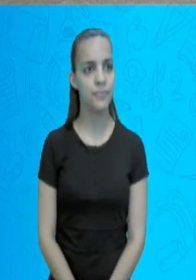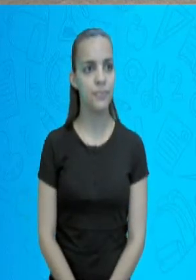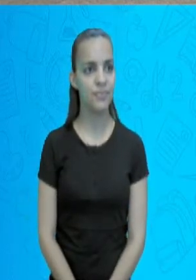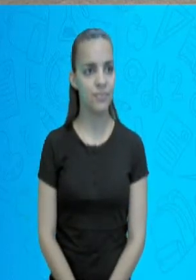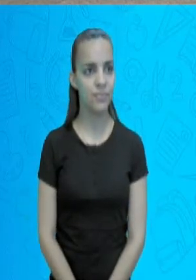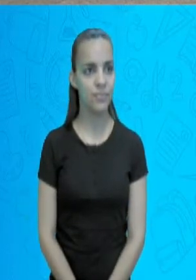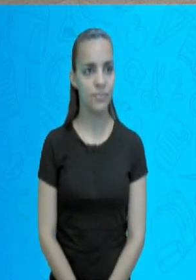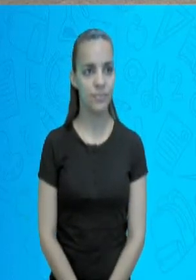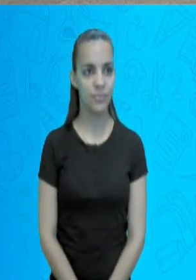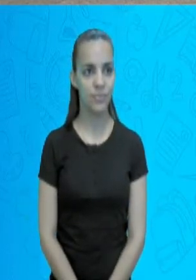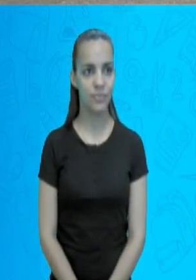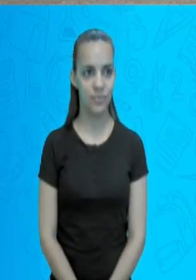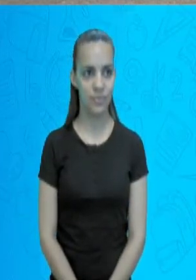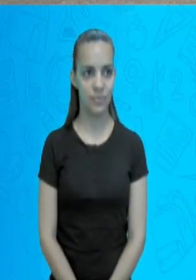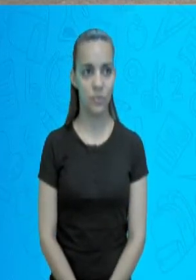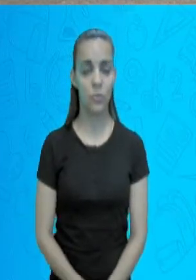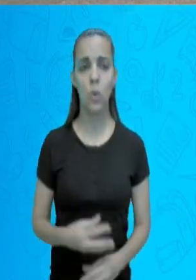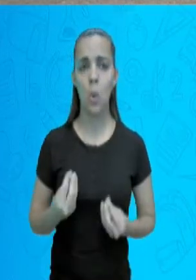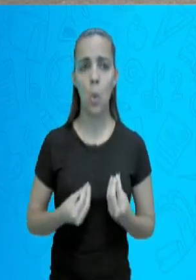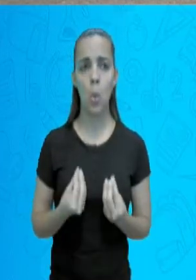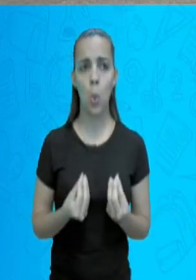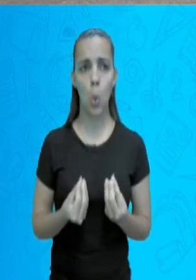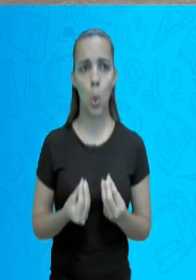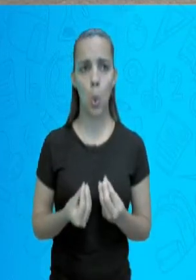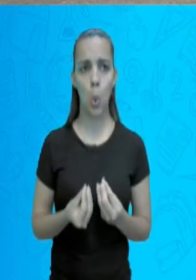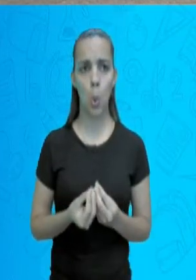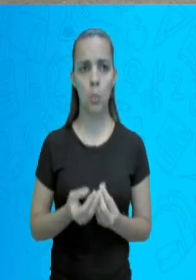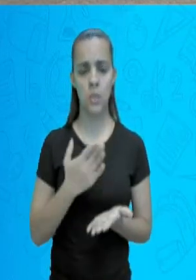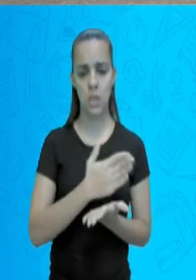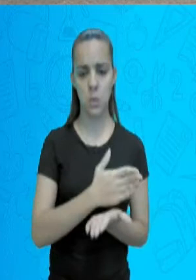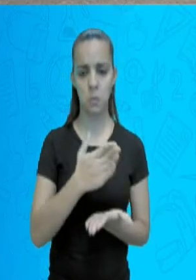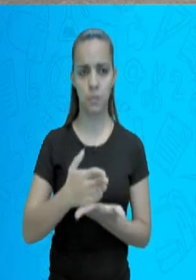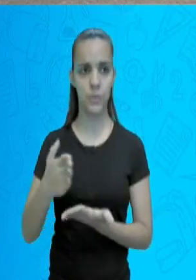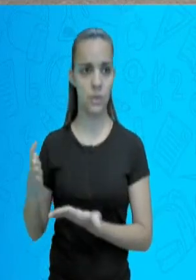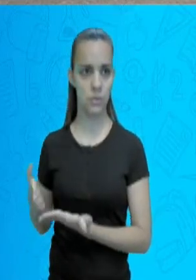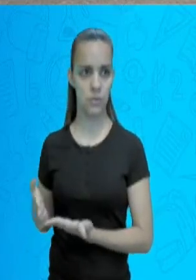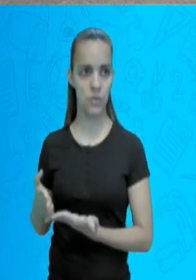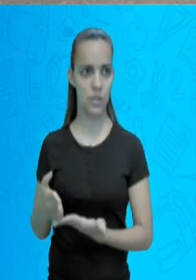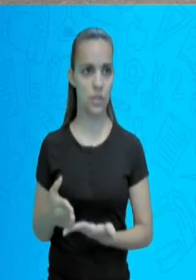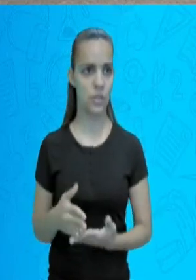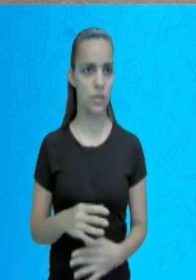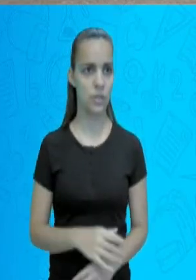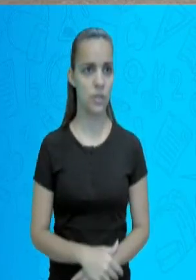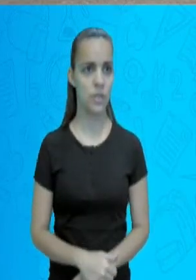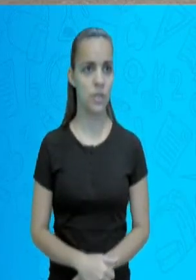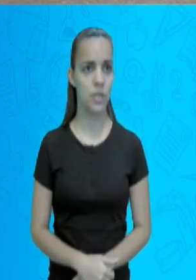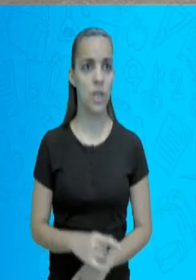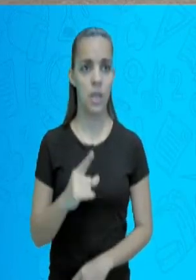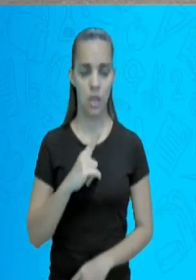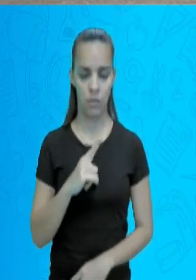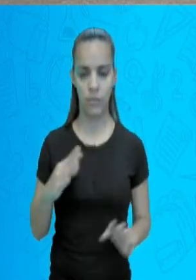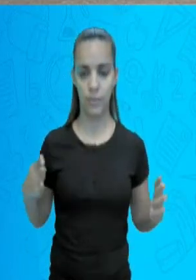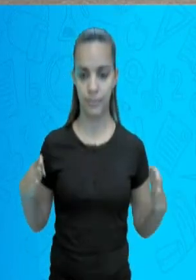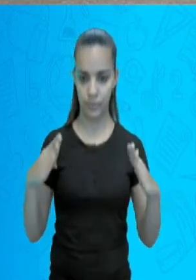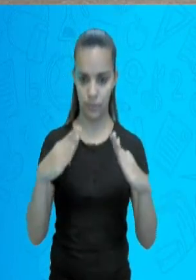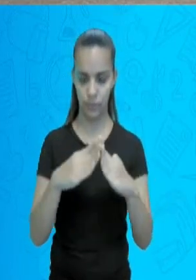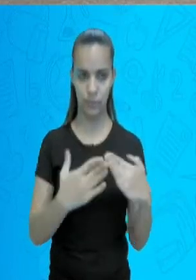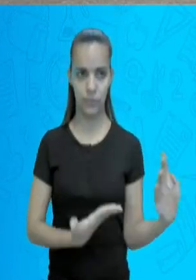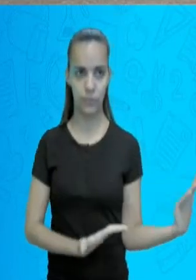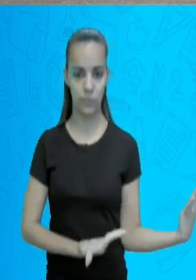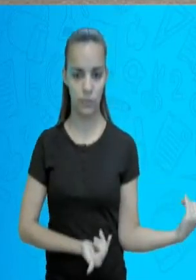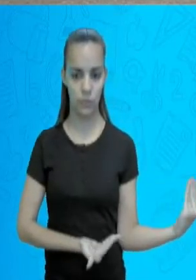elas são classificadas? uma pirâmide de jovens.